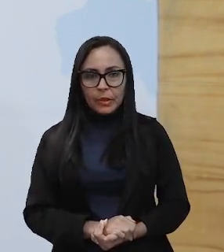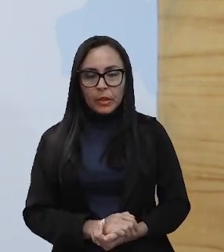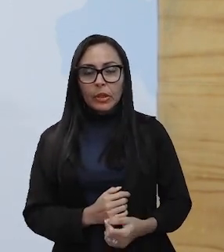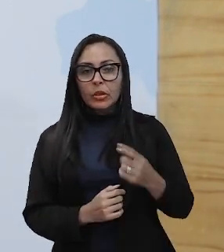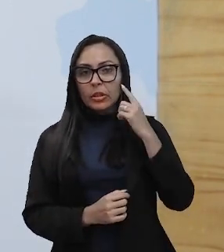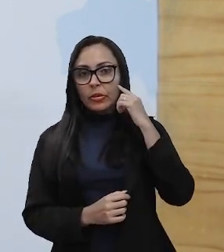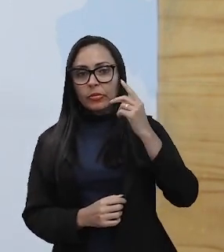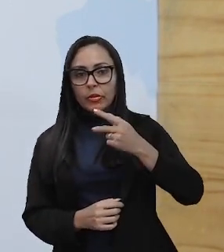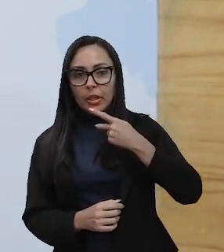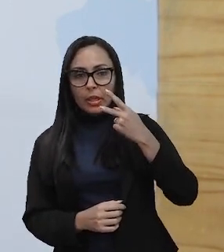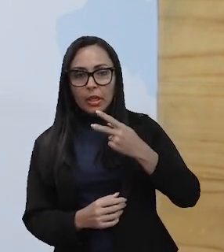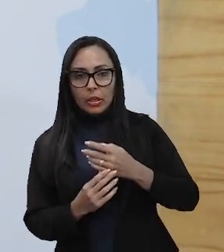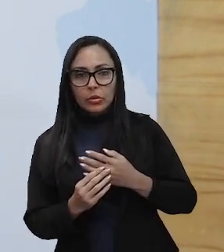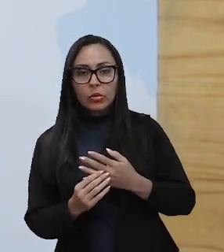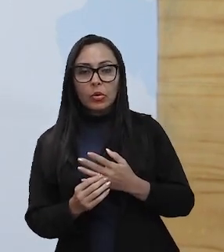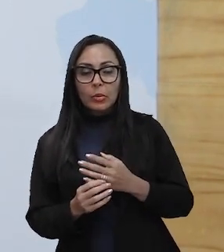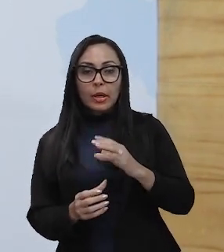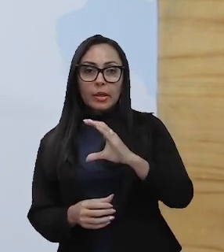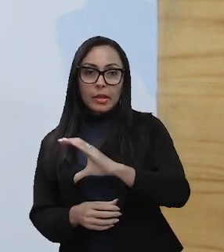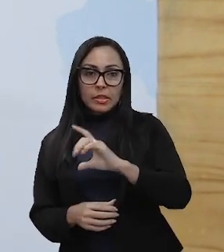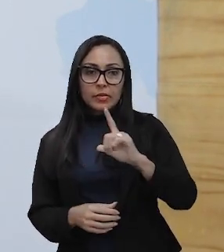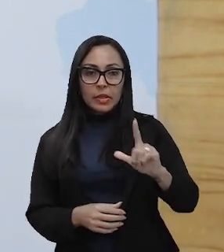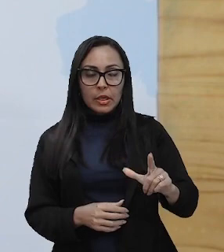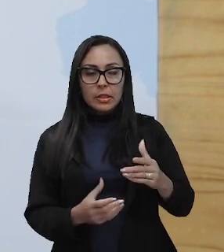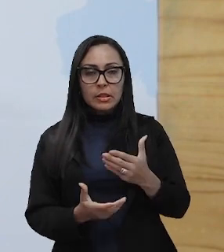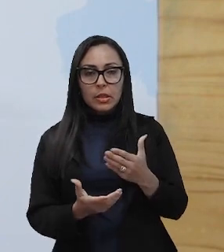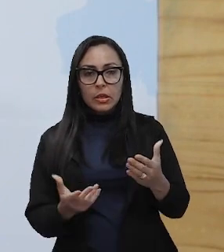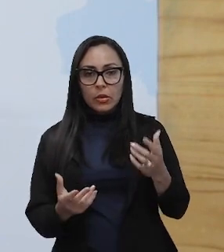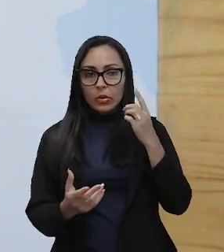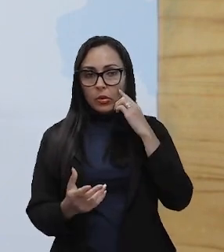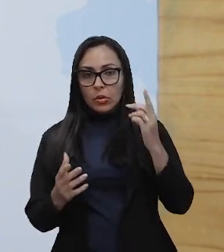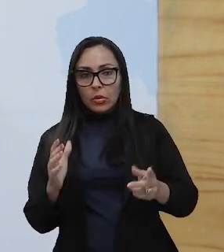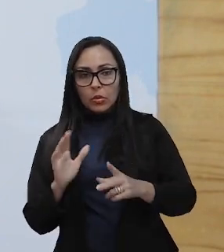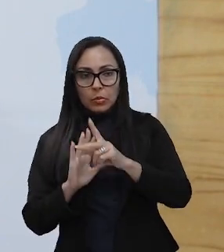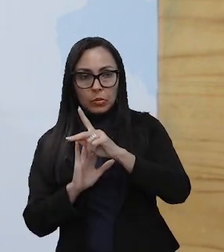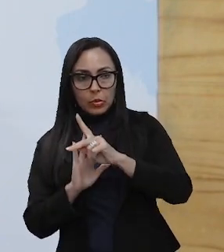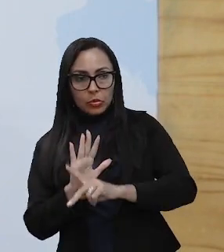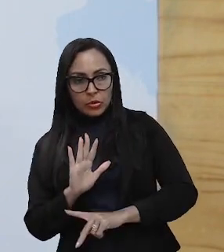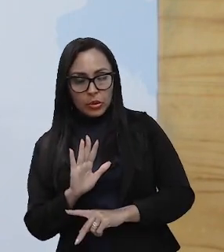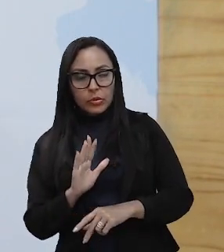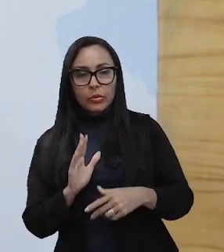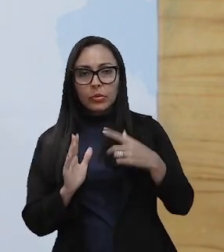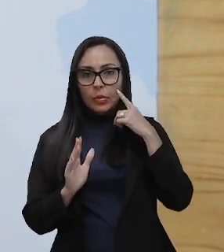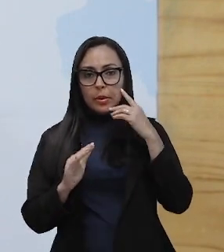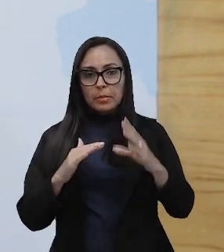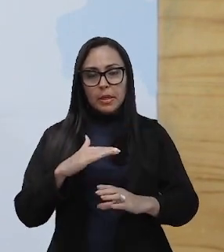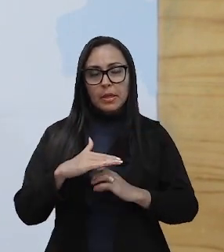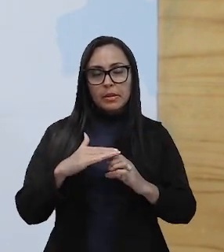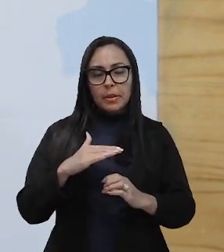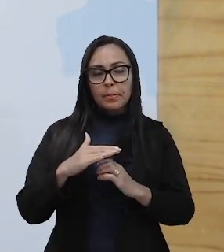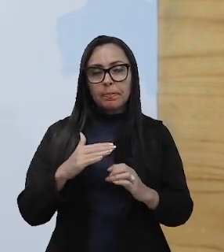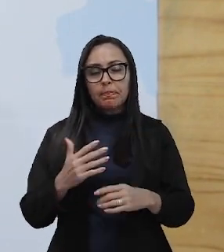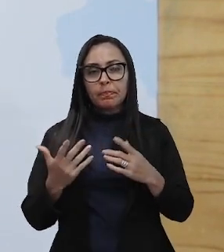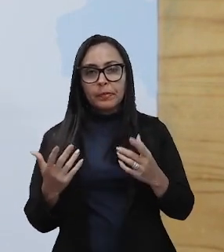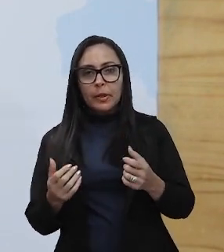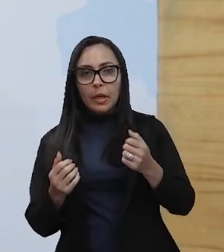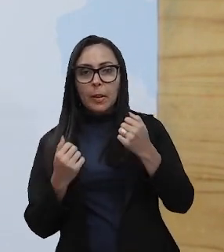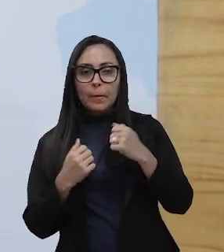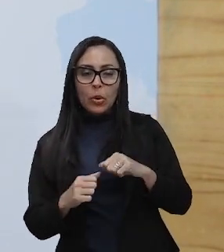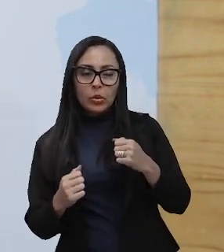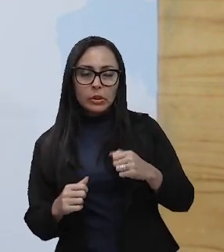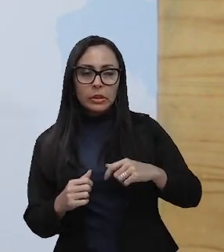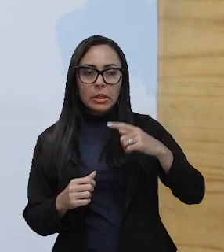falado para vocês, quando a gente falou sobre a classificação, um projeto de uma empresa, ele pode levar em